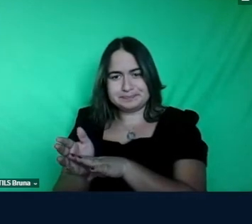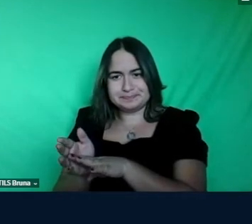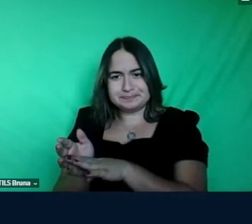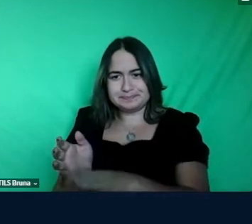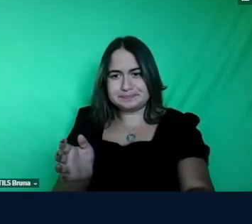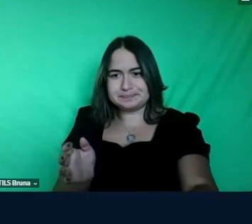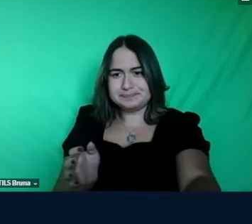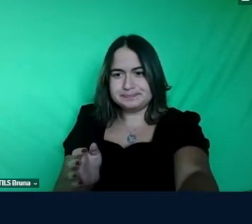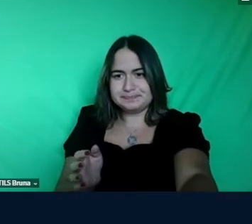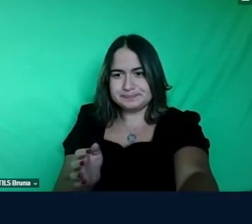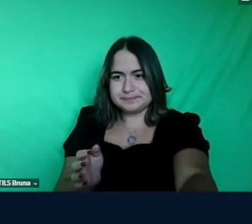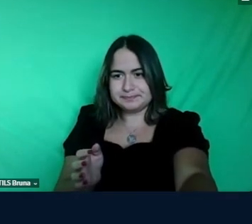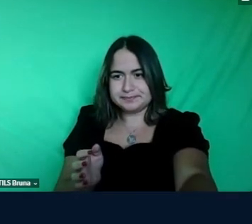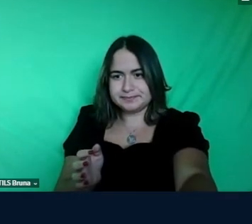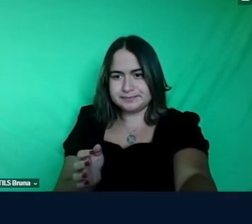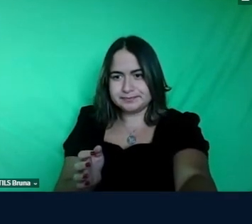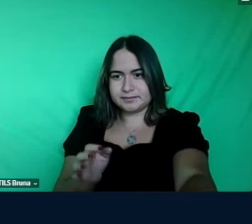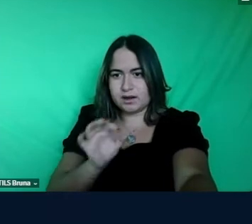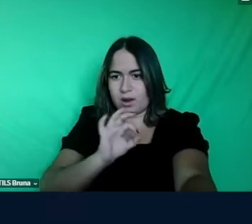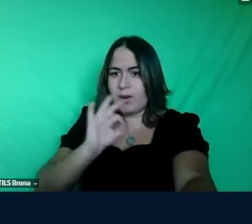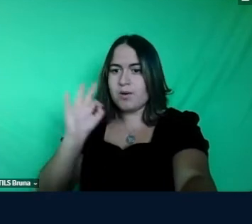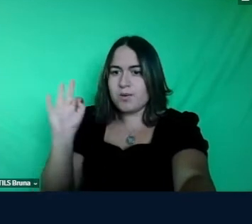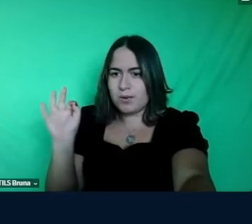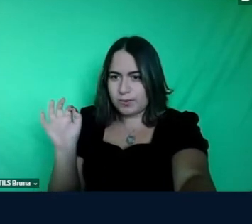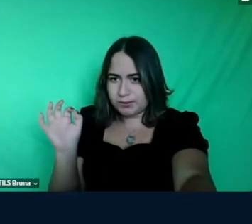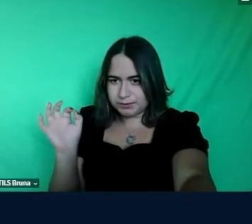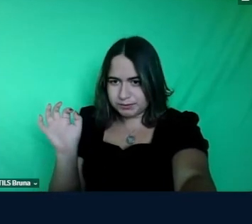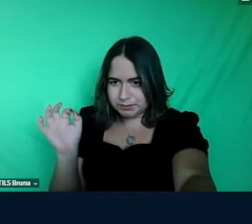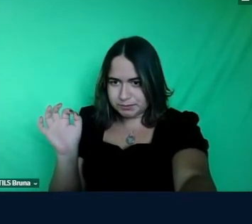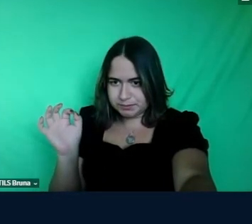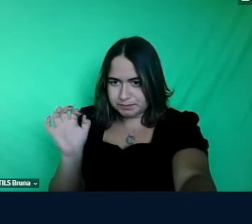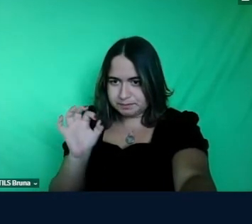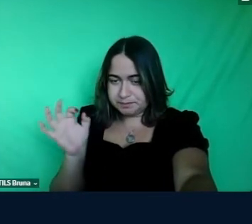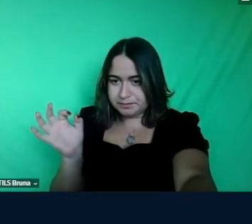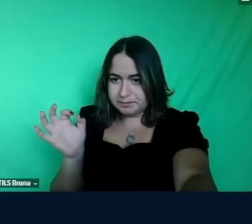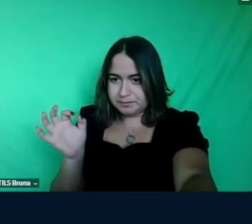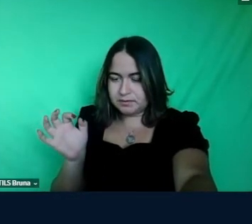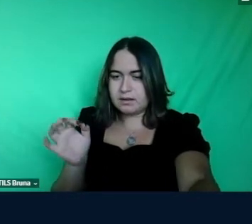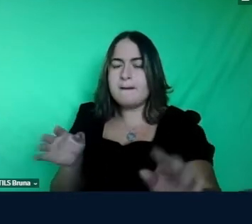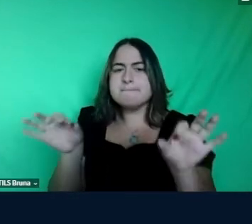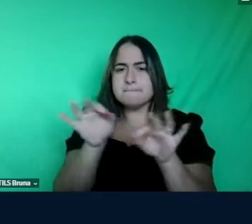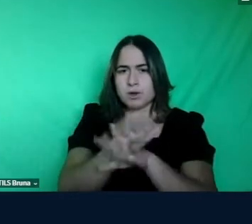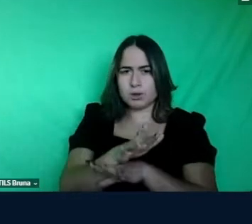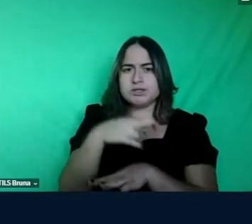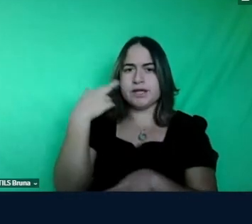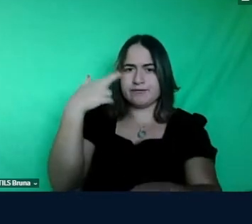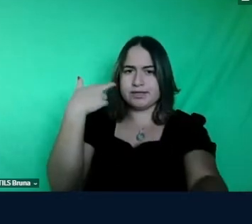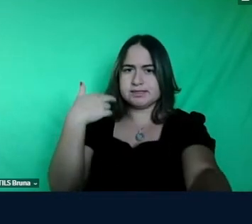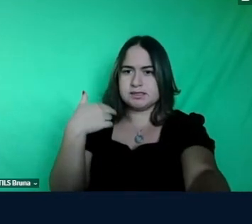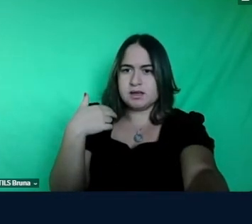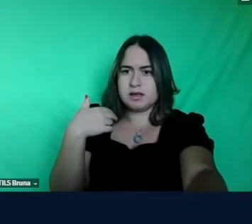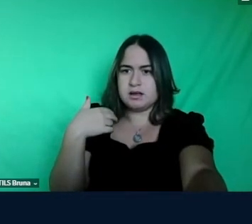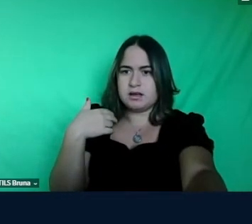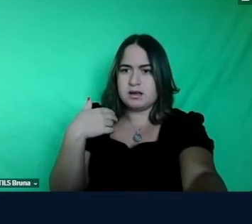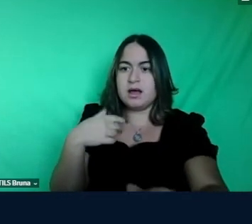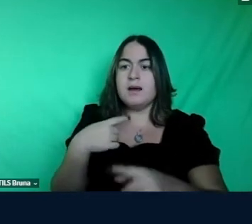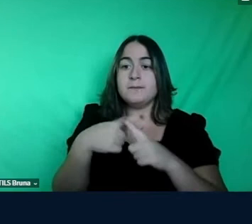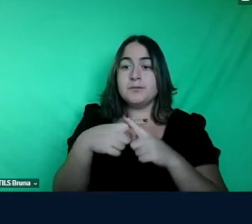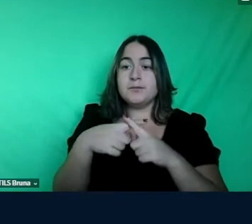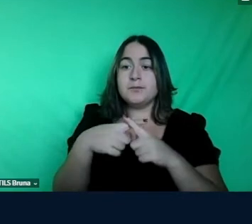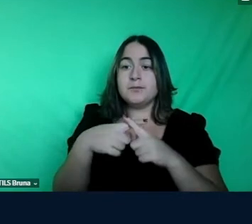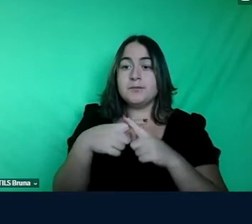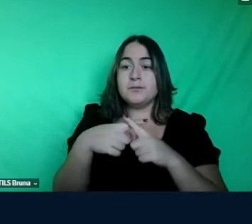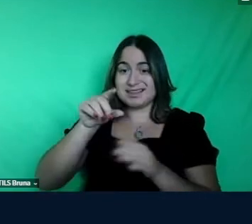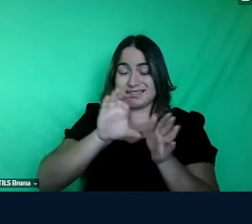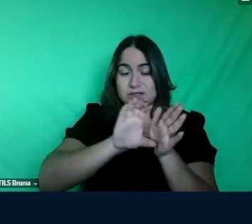muito bem ótimo é isso aí pronto mas essa é uma reflexão porque essa definição que você dá